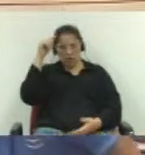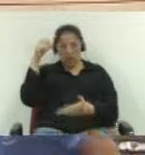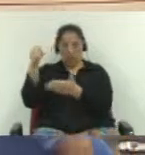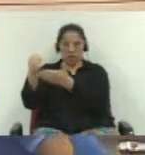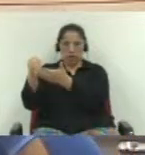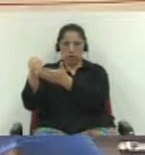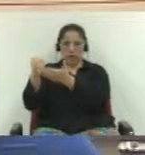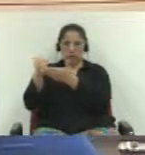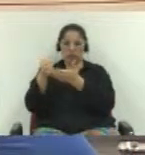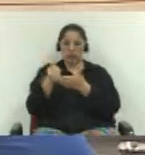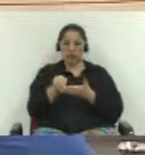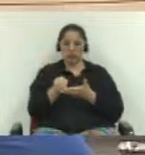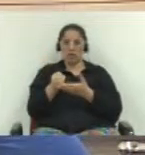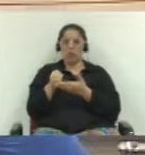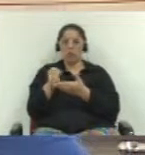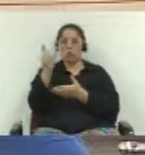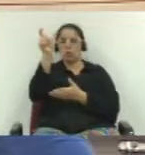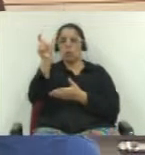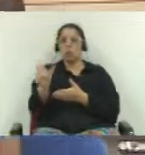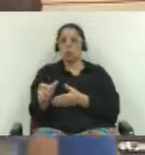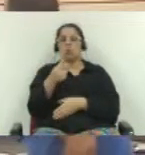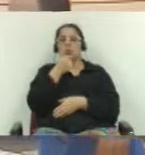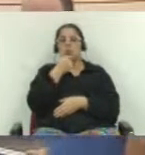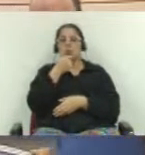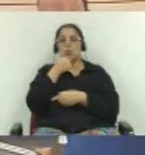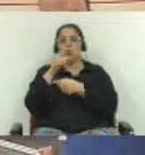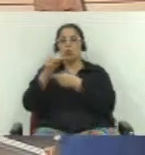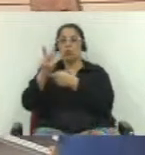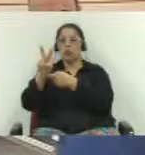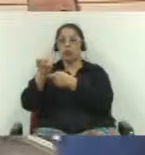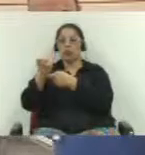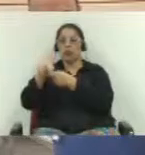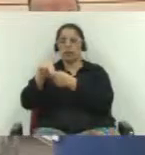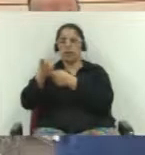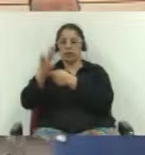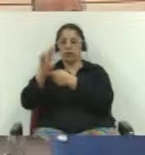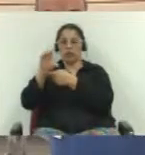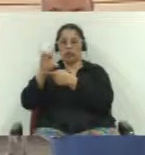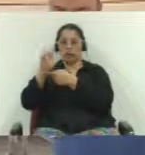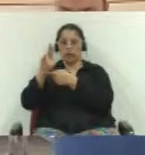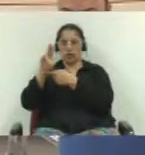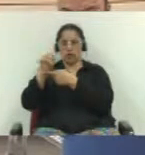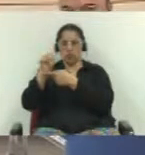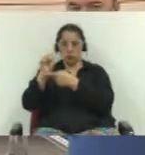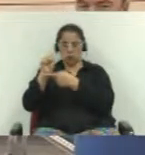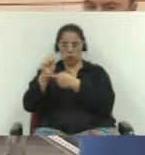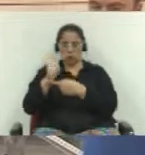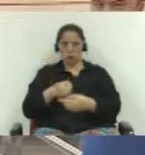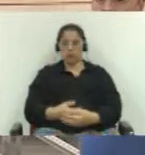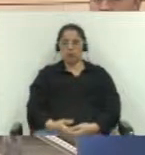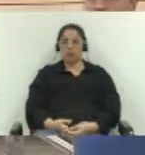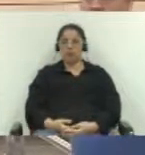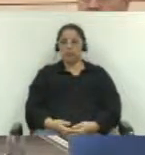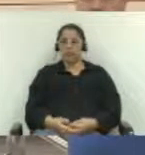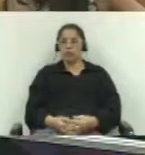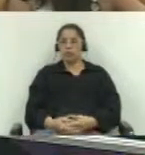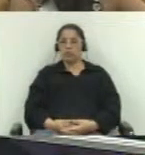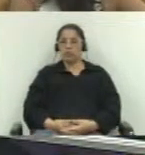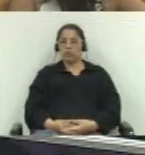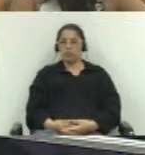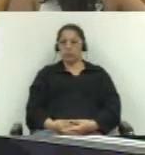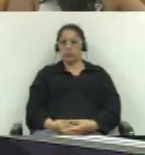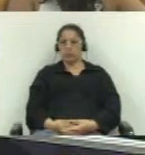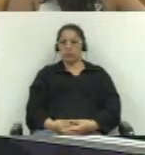teremos tribuna livre. Peço que a doutora Mayra conduza o senhor Vinícius José Ferreira até a tribuna, por